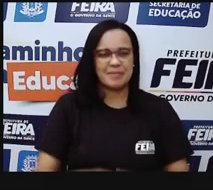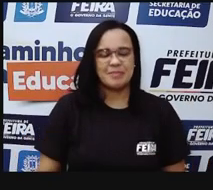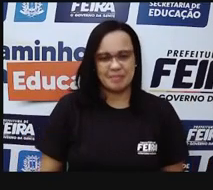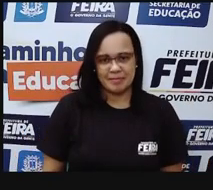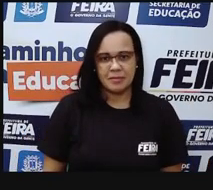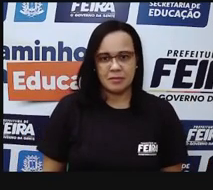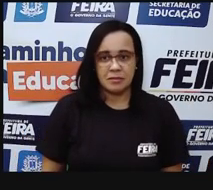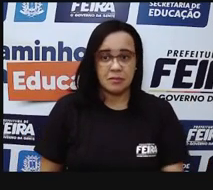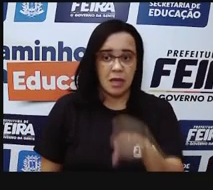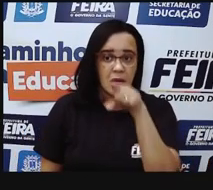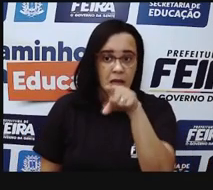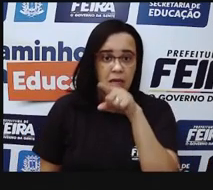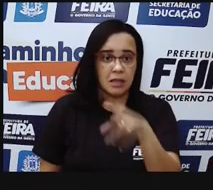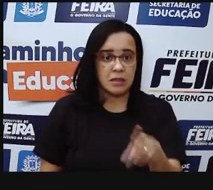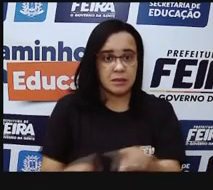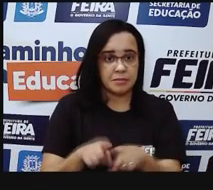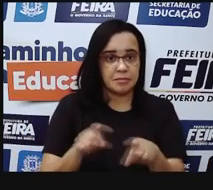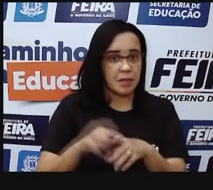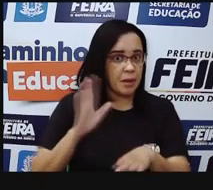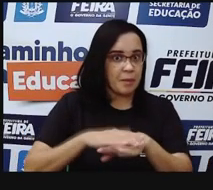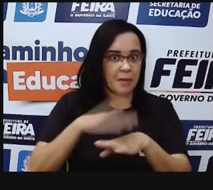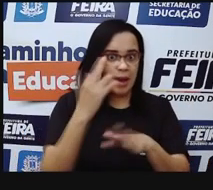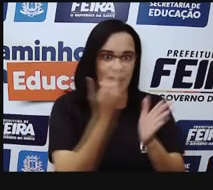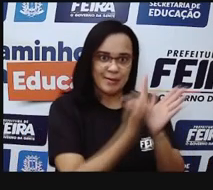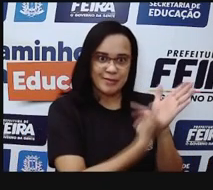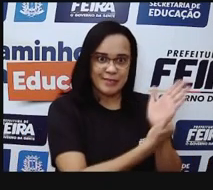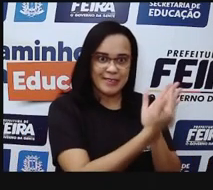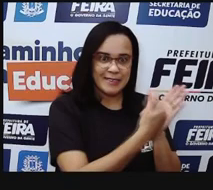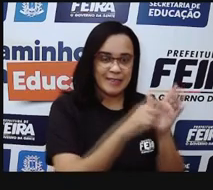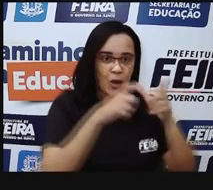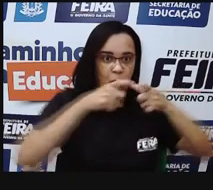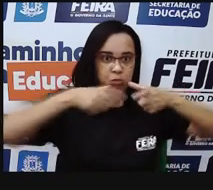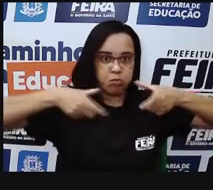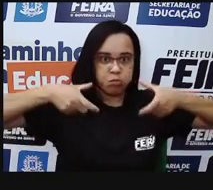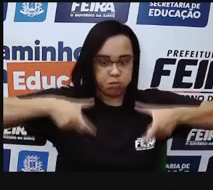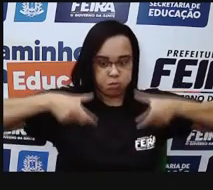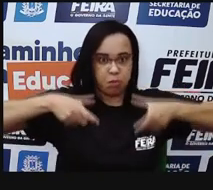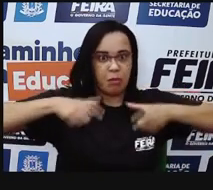E aí a gente vê aqui com mais evidência, né? As papilas